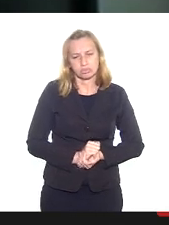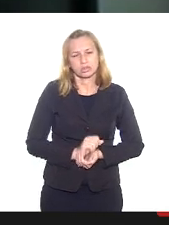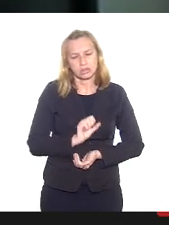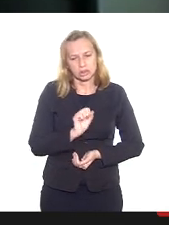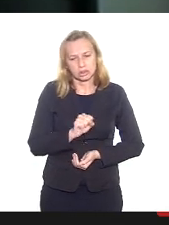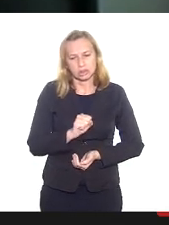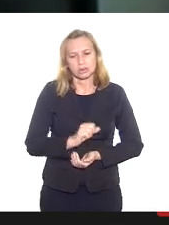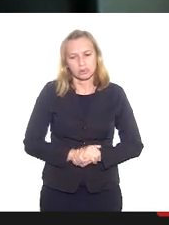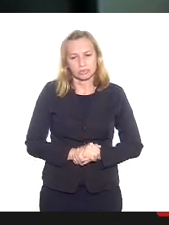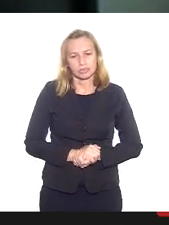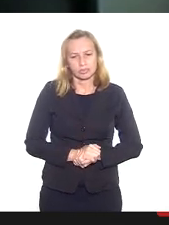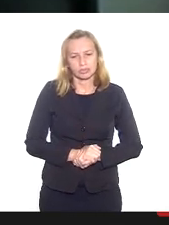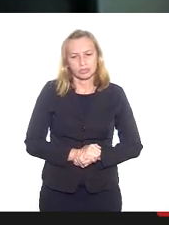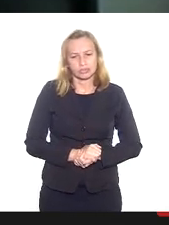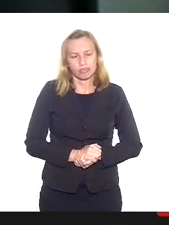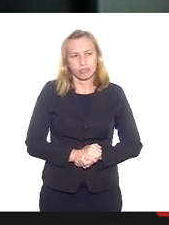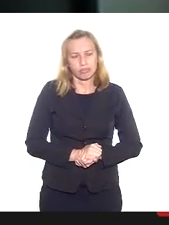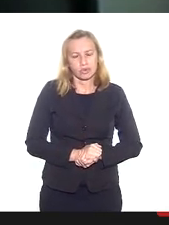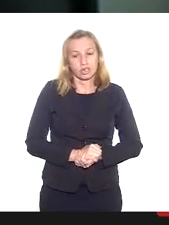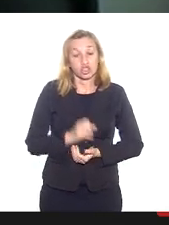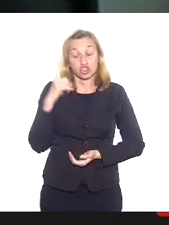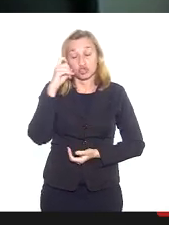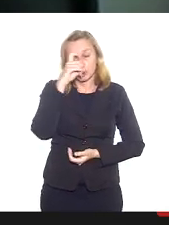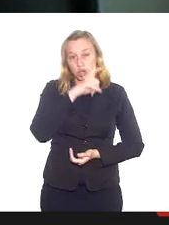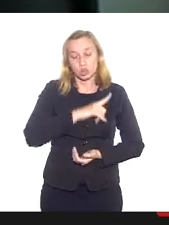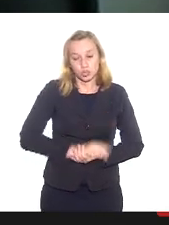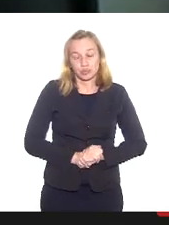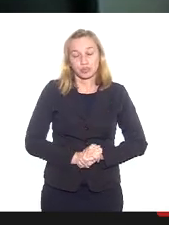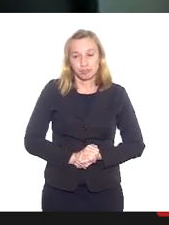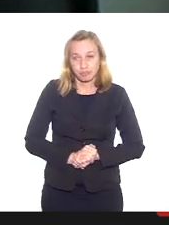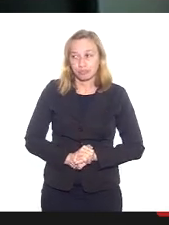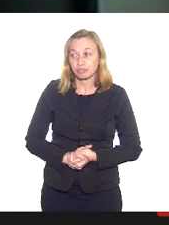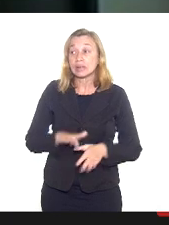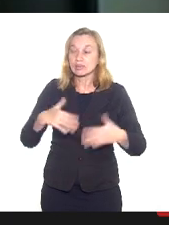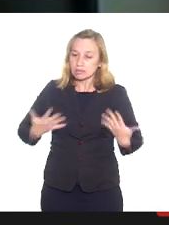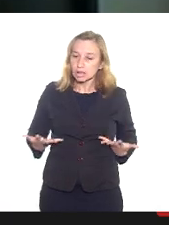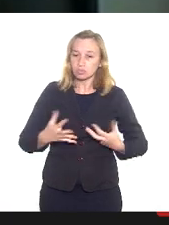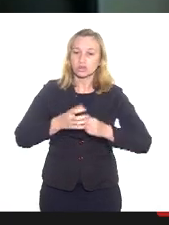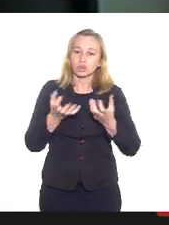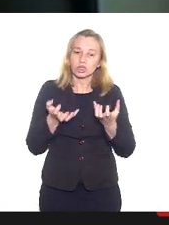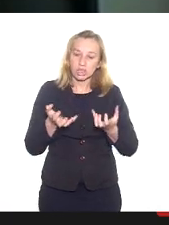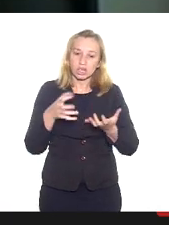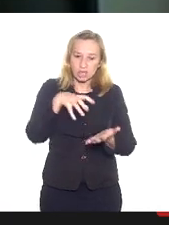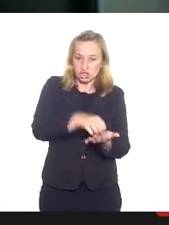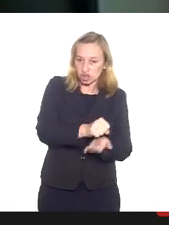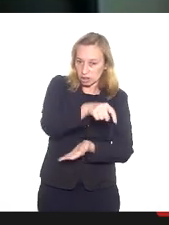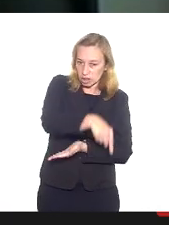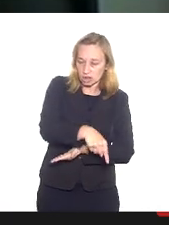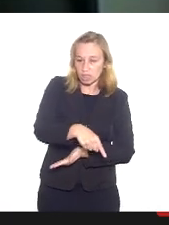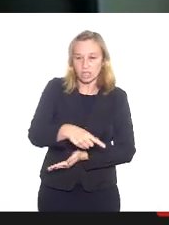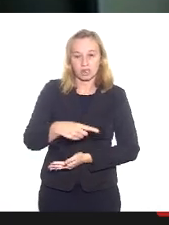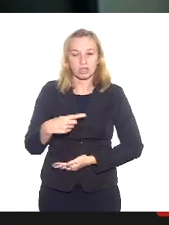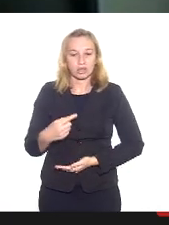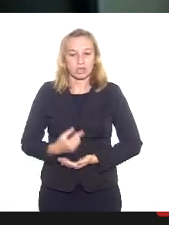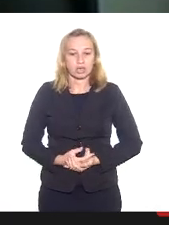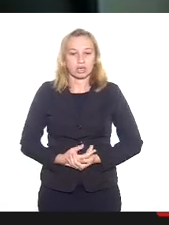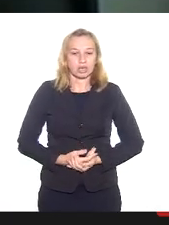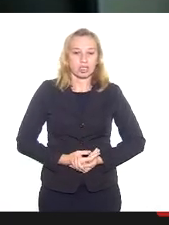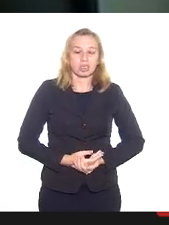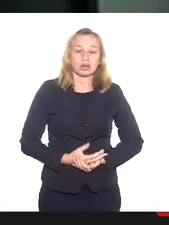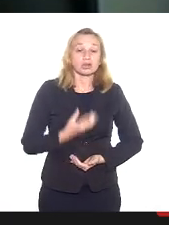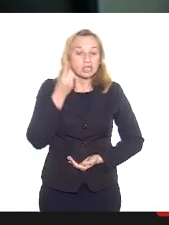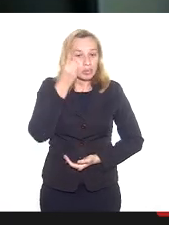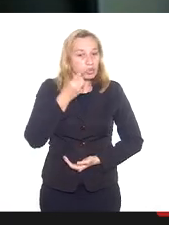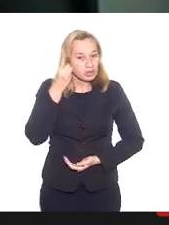diante de uma situação de intolerância. Então, queria registrar que já está conosco a nossa queridíssima